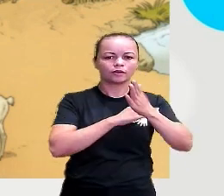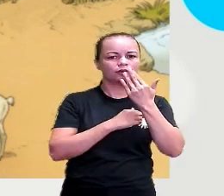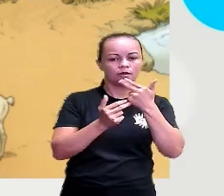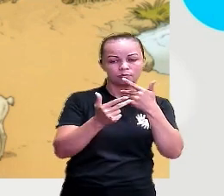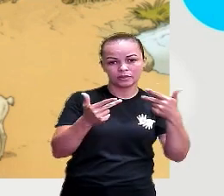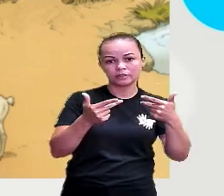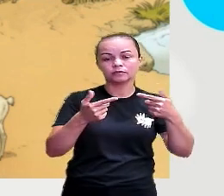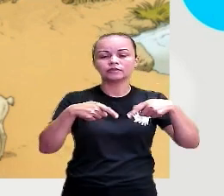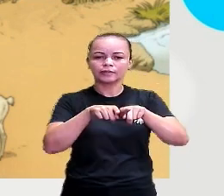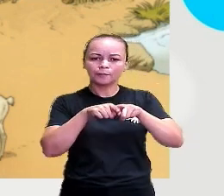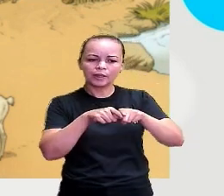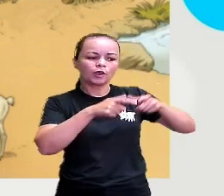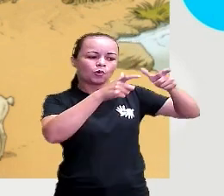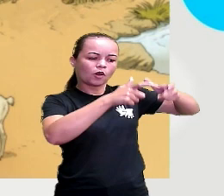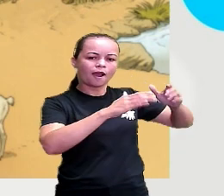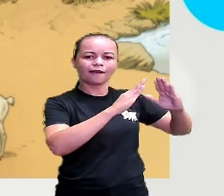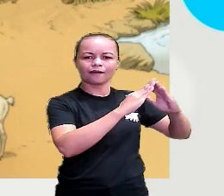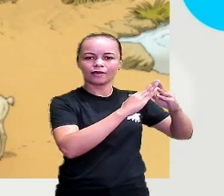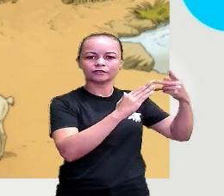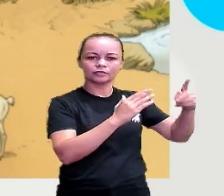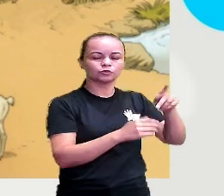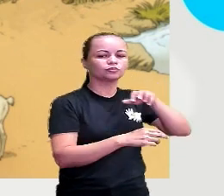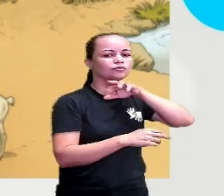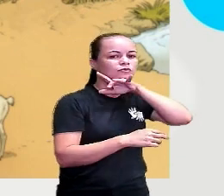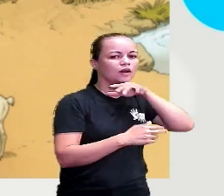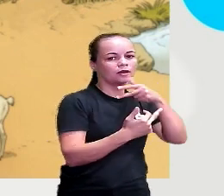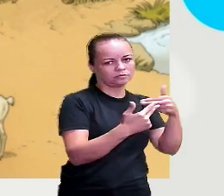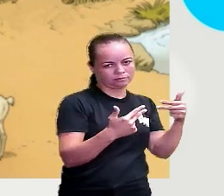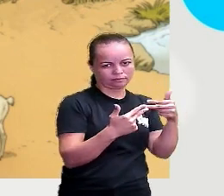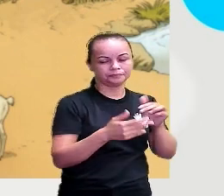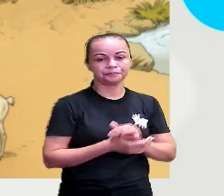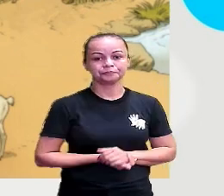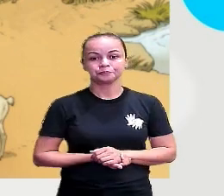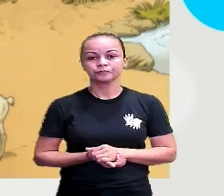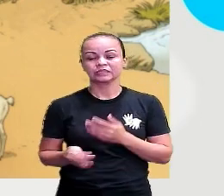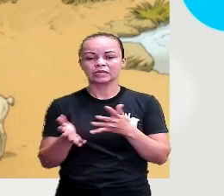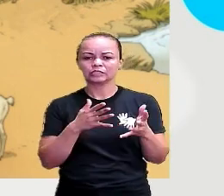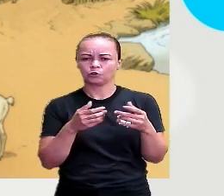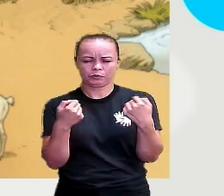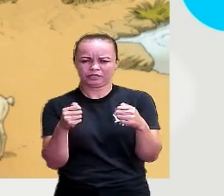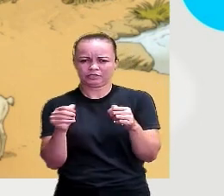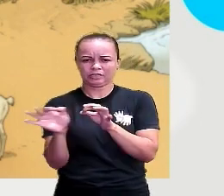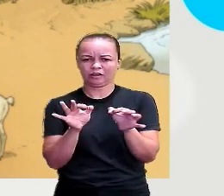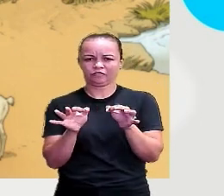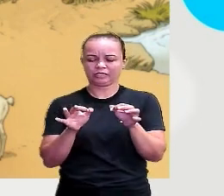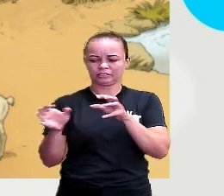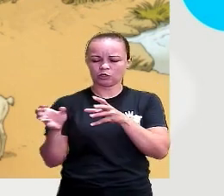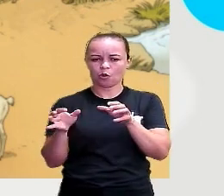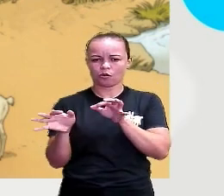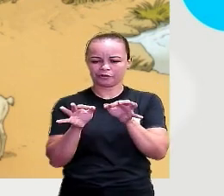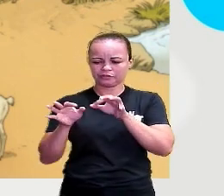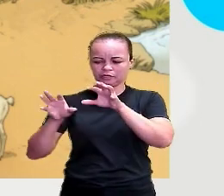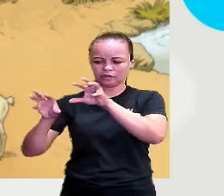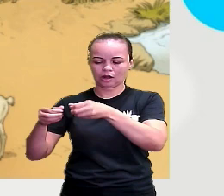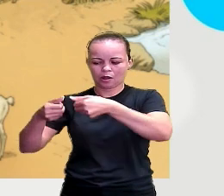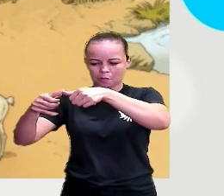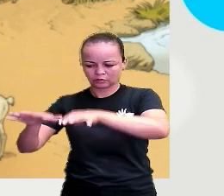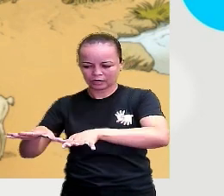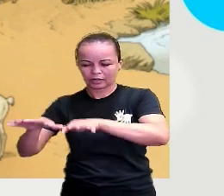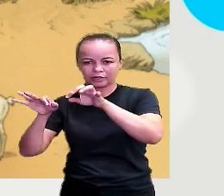animais. Então, como eles agora não precisavam mais estar, tipo, desarmando o acampamento para montar em outro lugar,